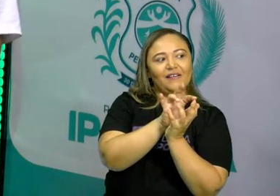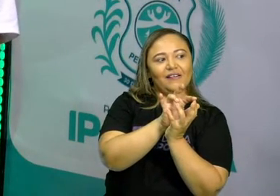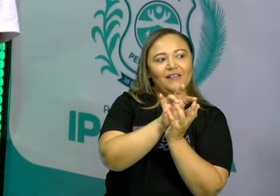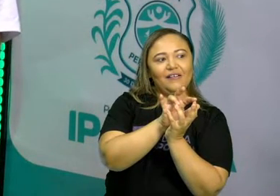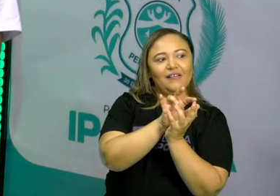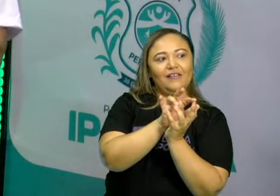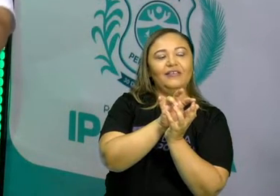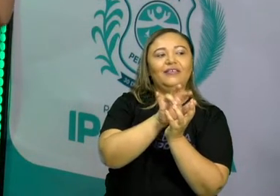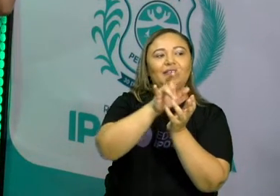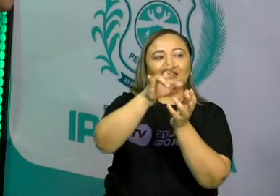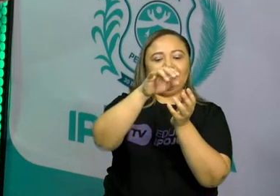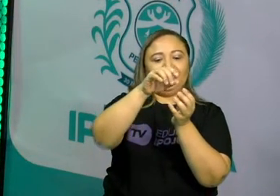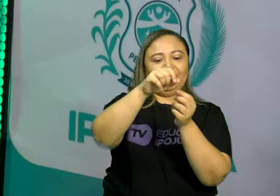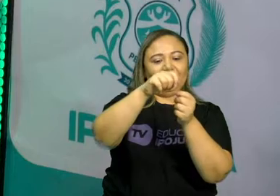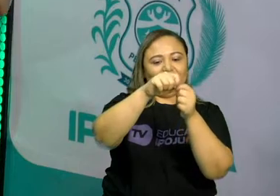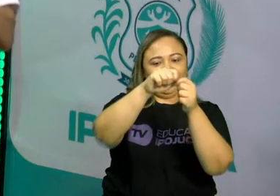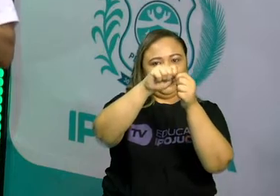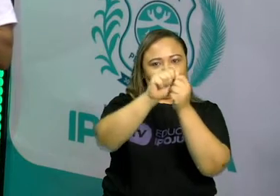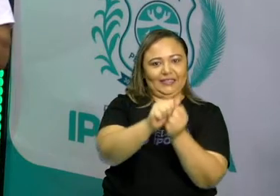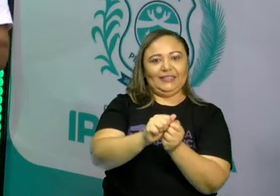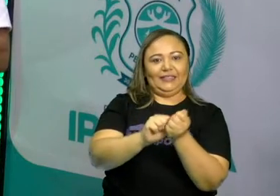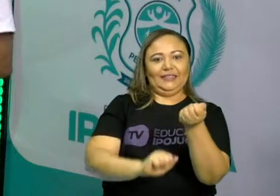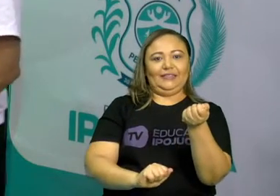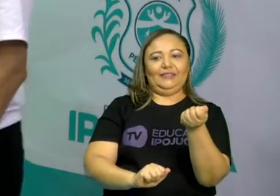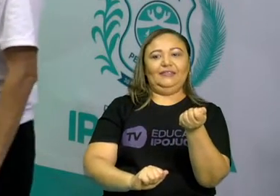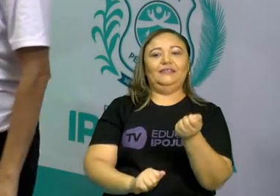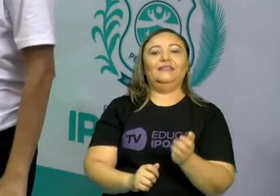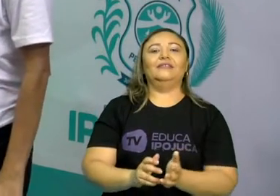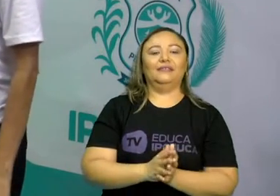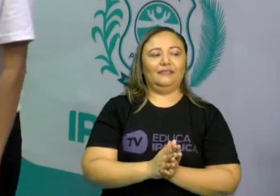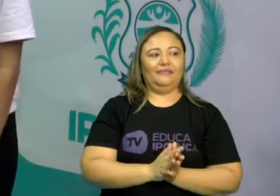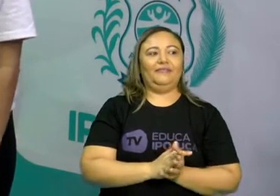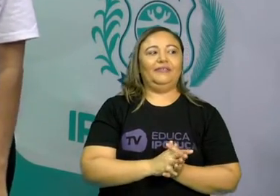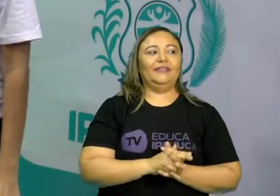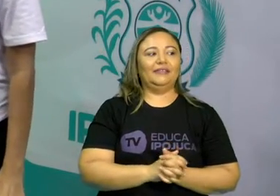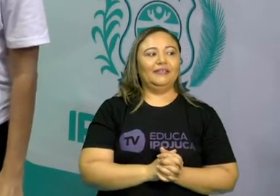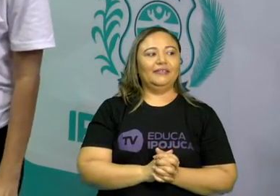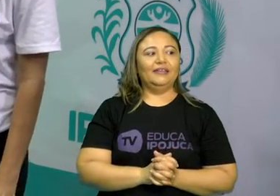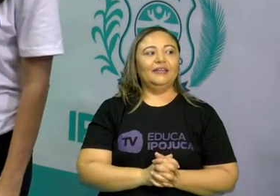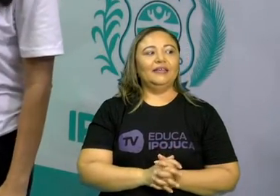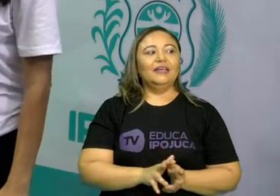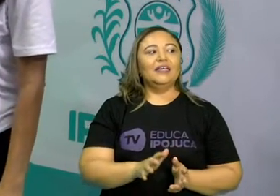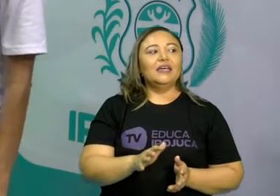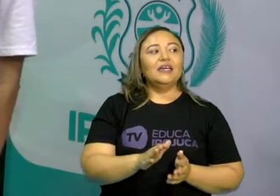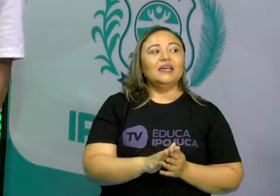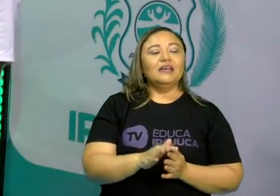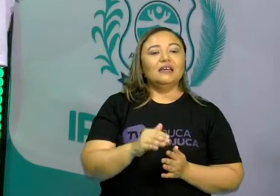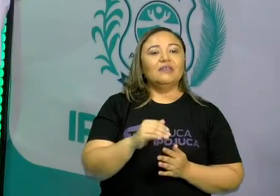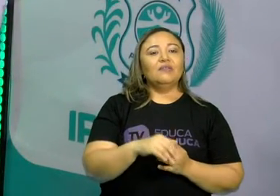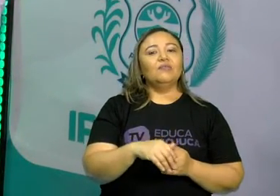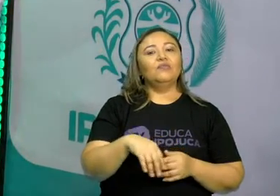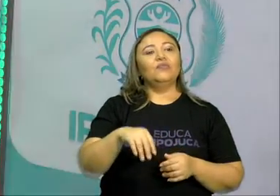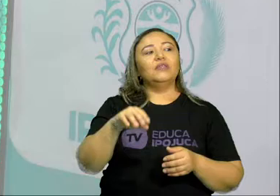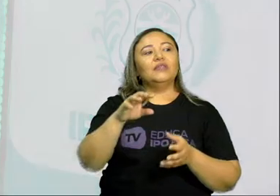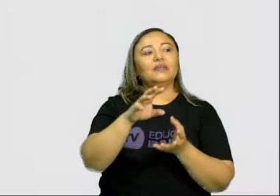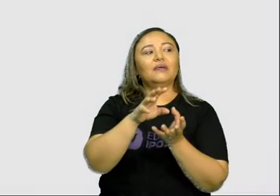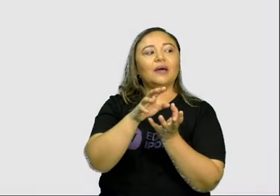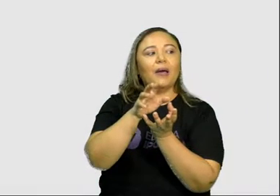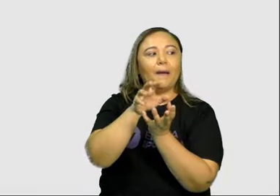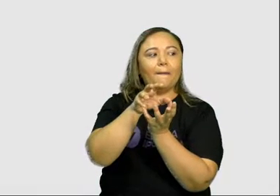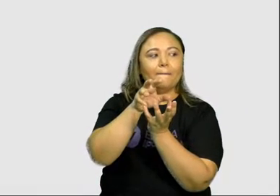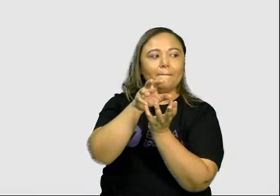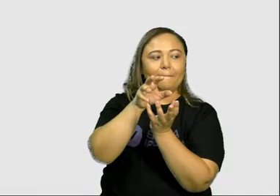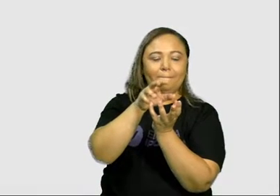superior ou na parte inferior. Ele junta e rasga, certo? Qual é a função dos dentes